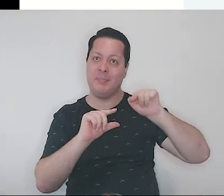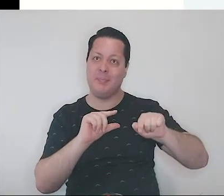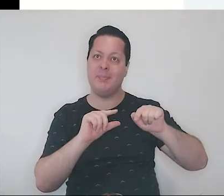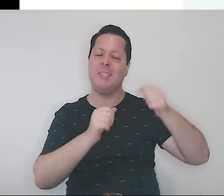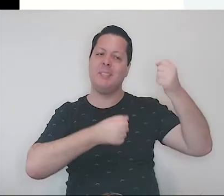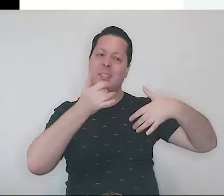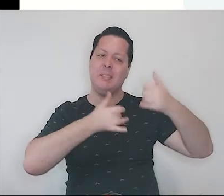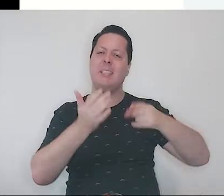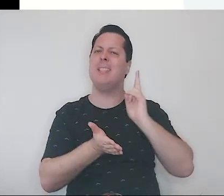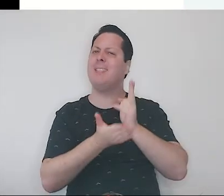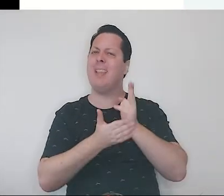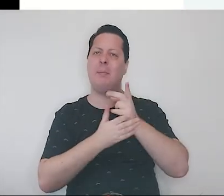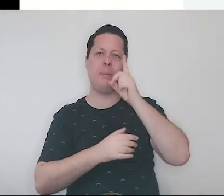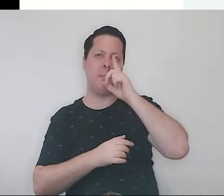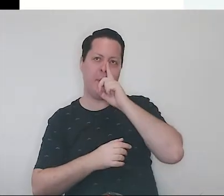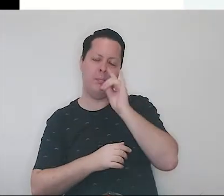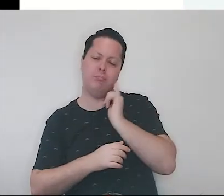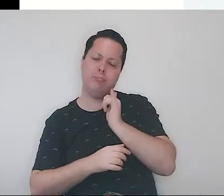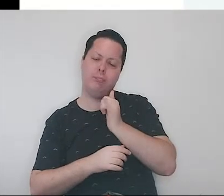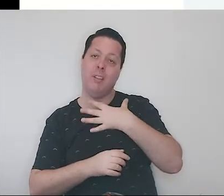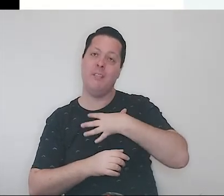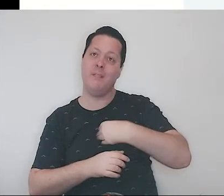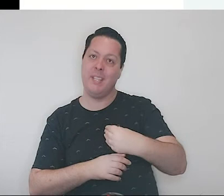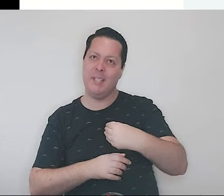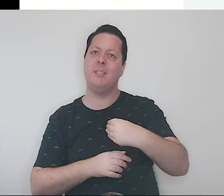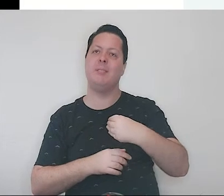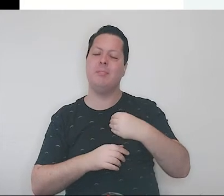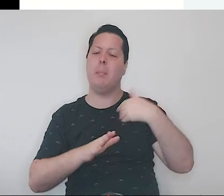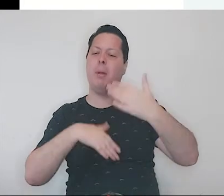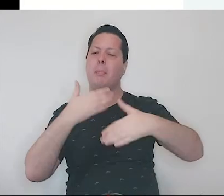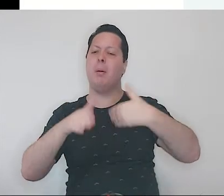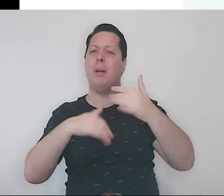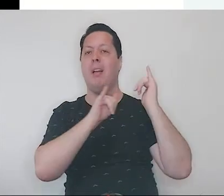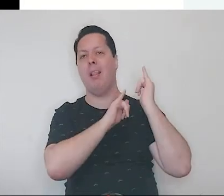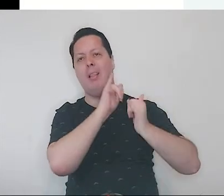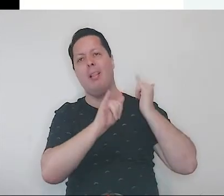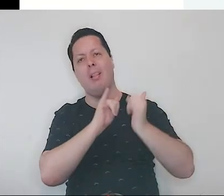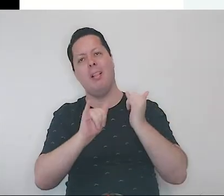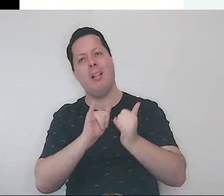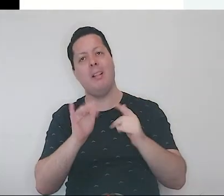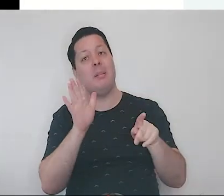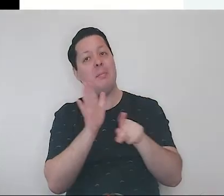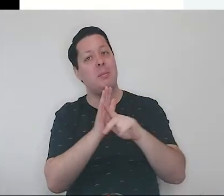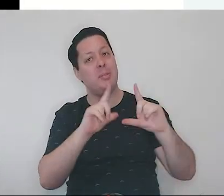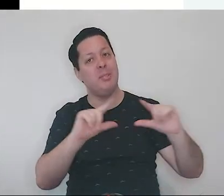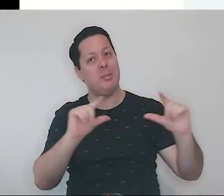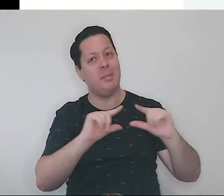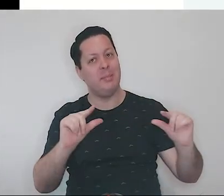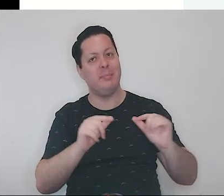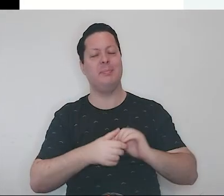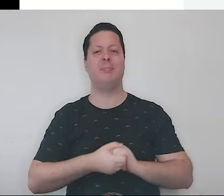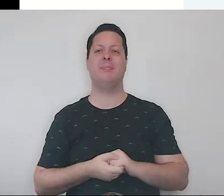contado de mãe para o filho, como lenda do Japão. A próxima